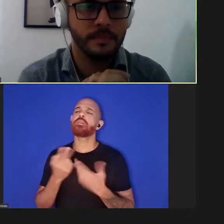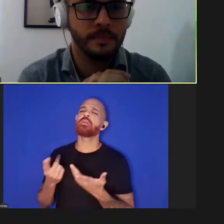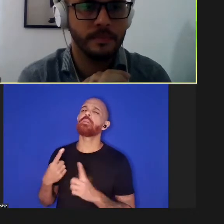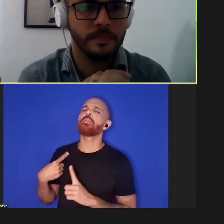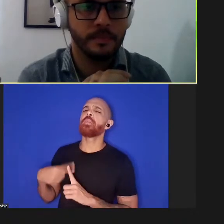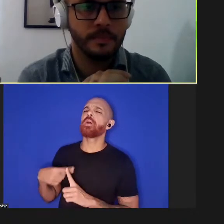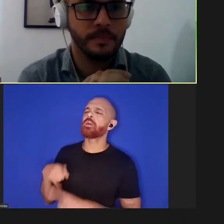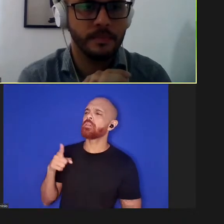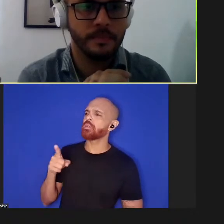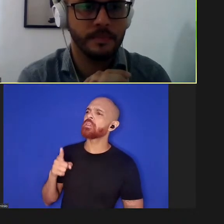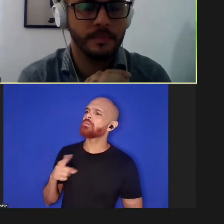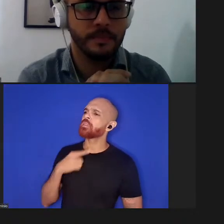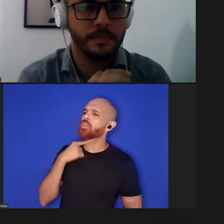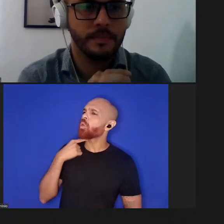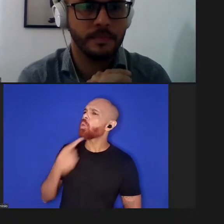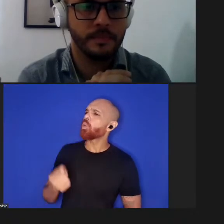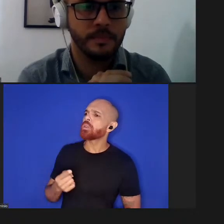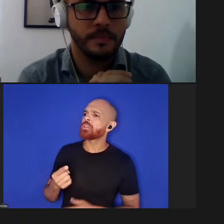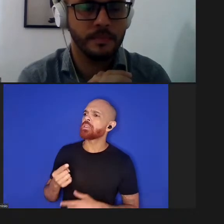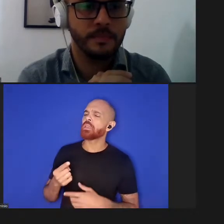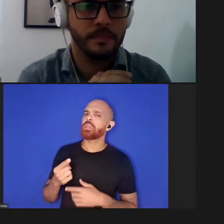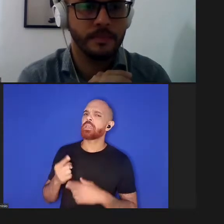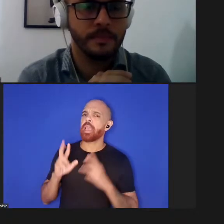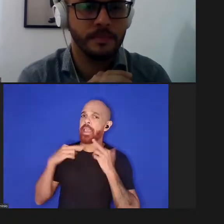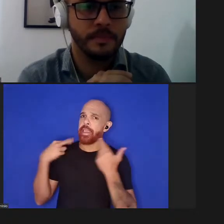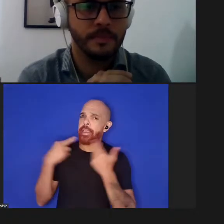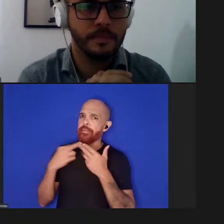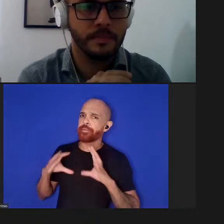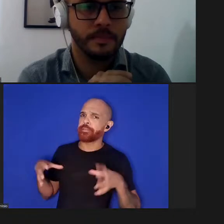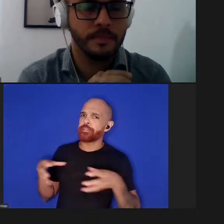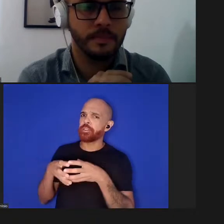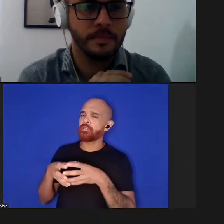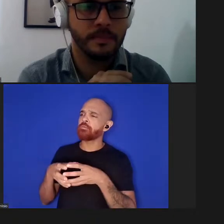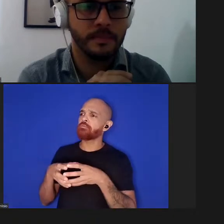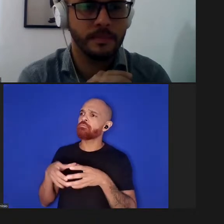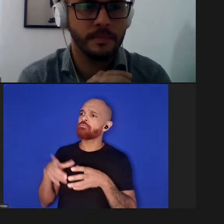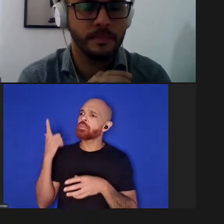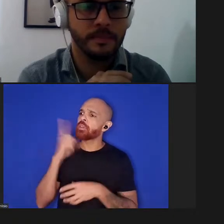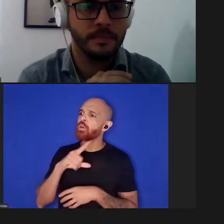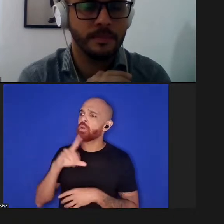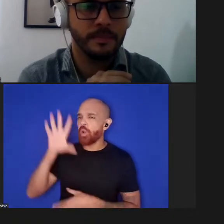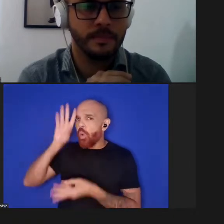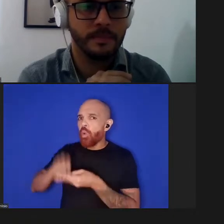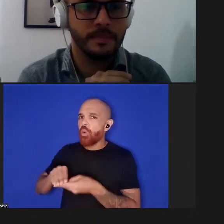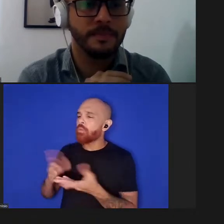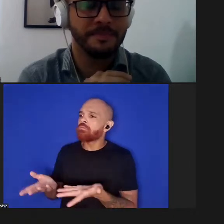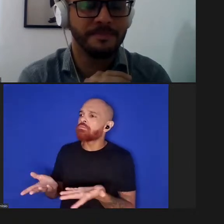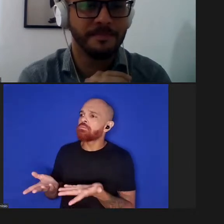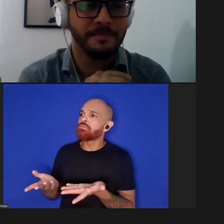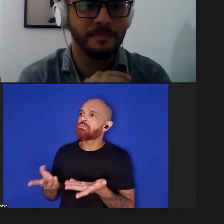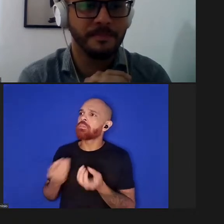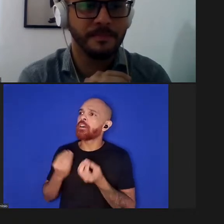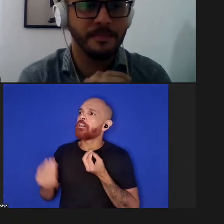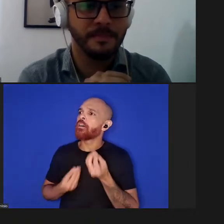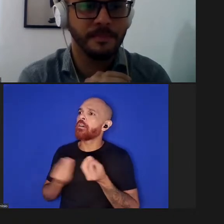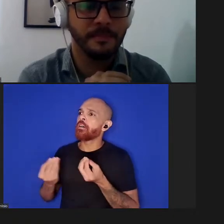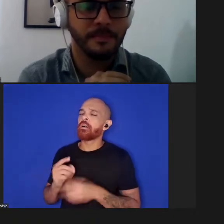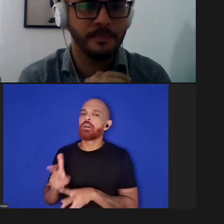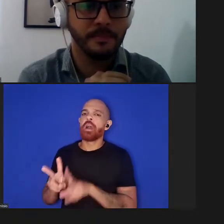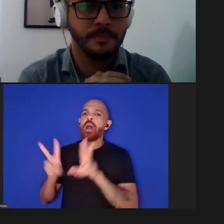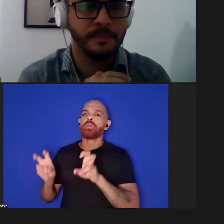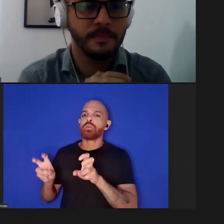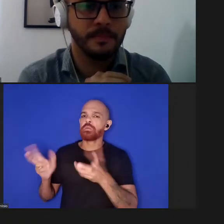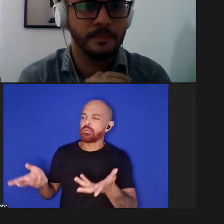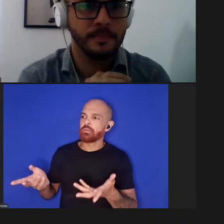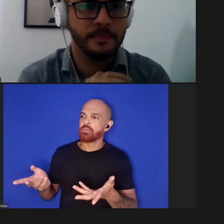não conseguem se reunir simplesmente e chegar a uma conclusão em relação ao assunto e